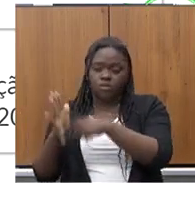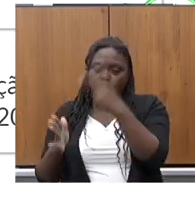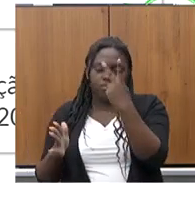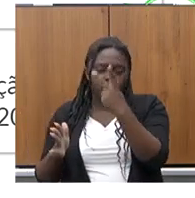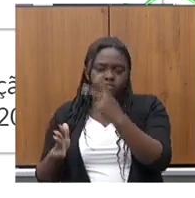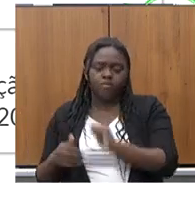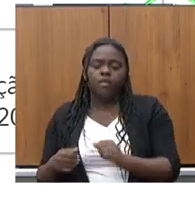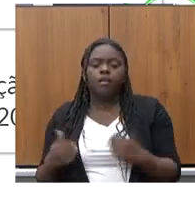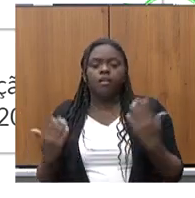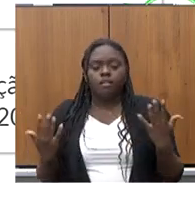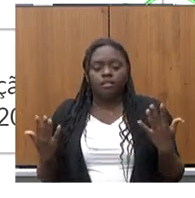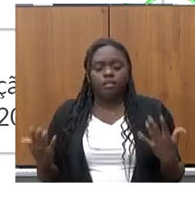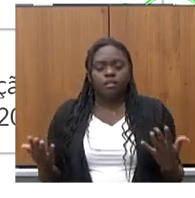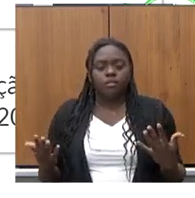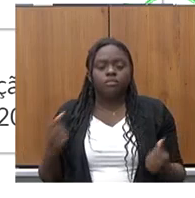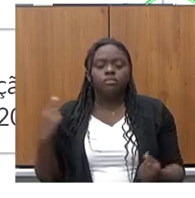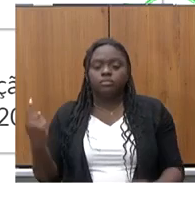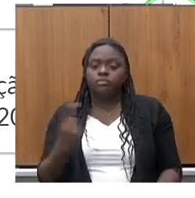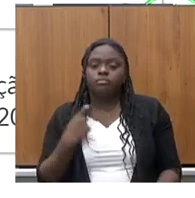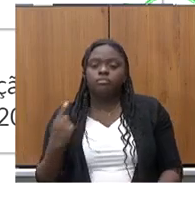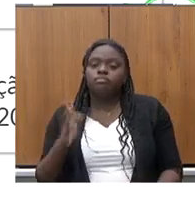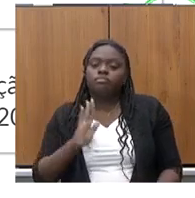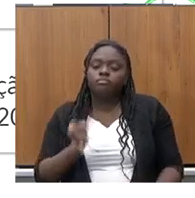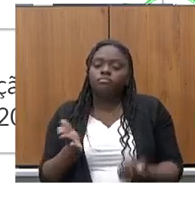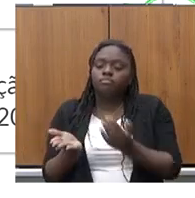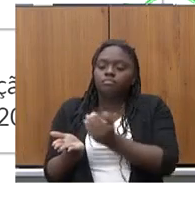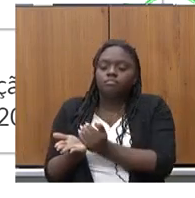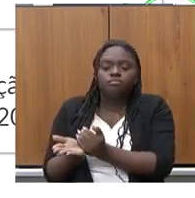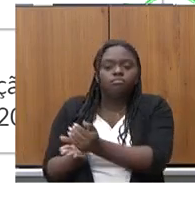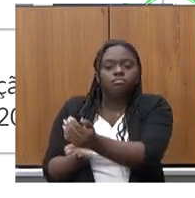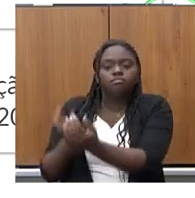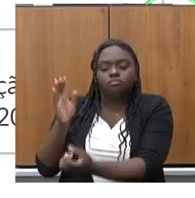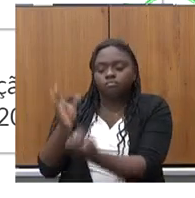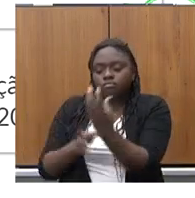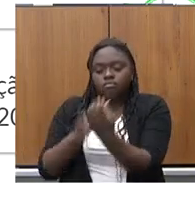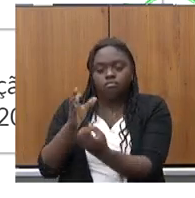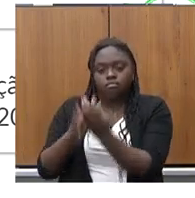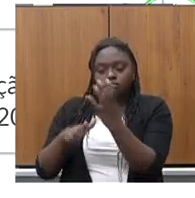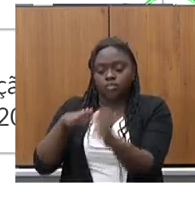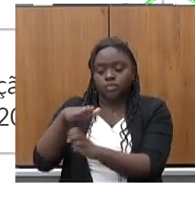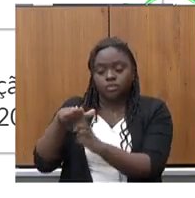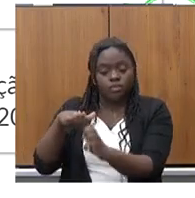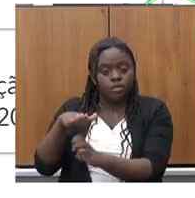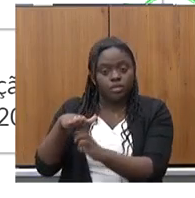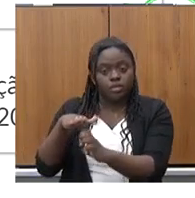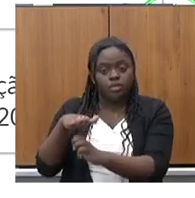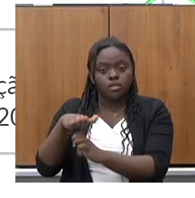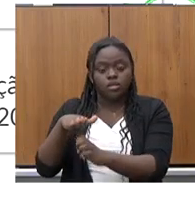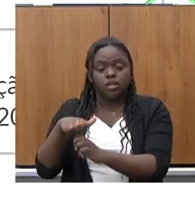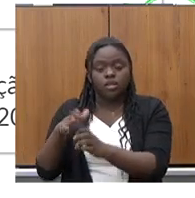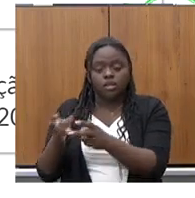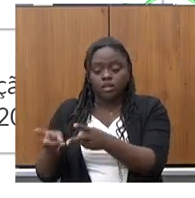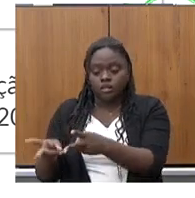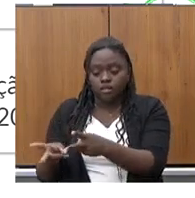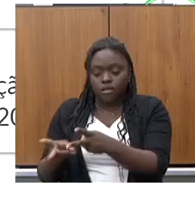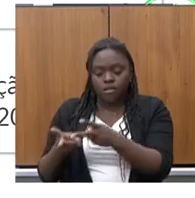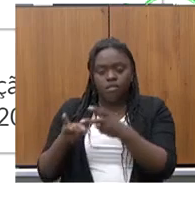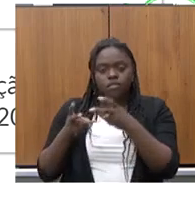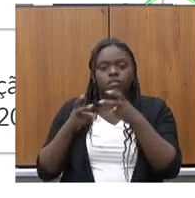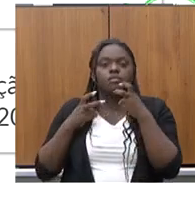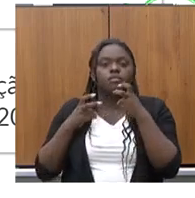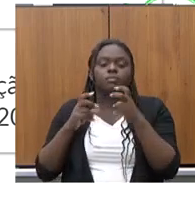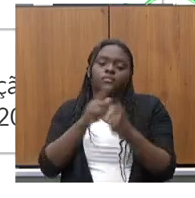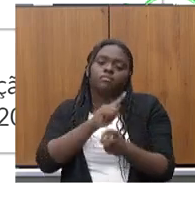conversão. Ou seja, nós já inauguramos empresas e investimentos que atraímos nessa